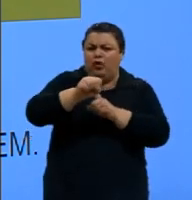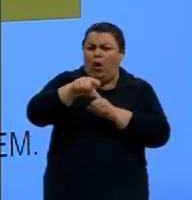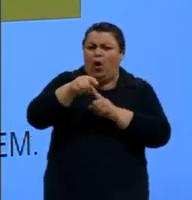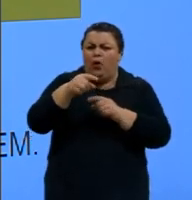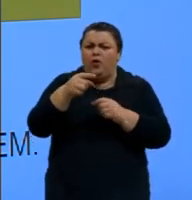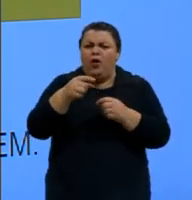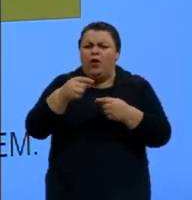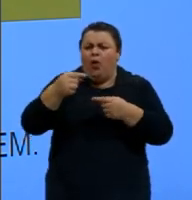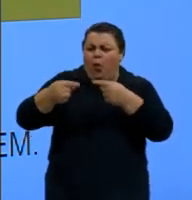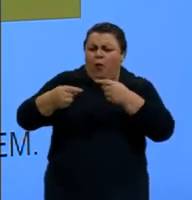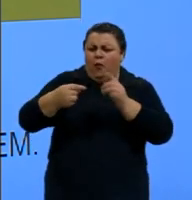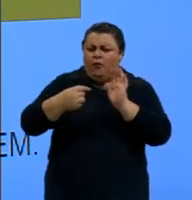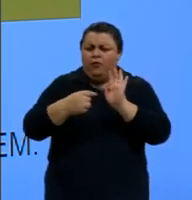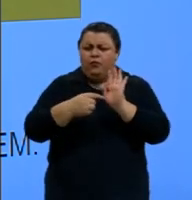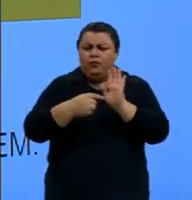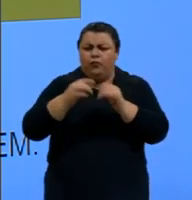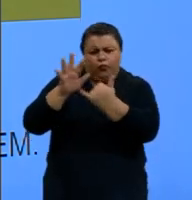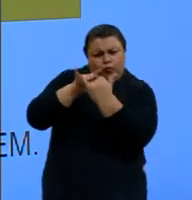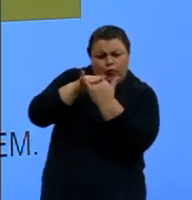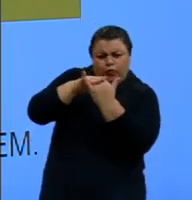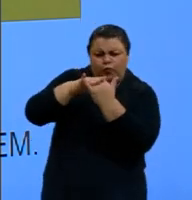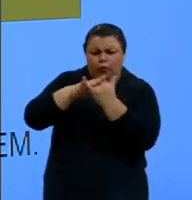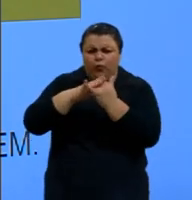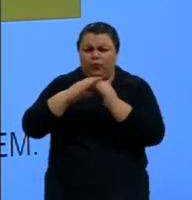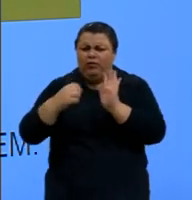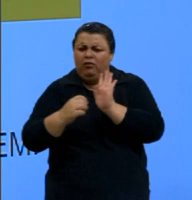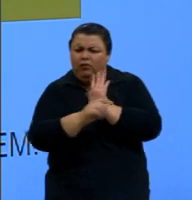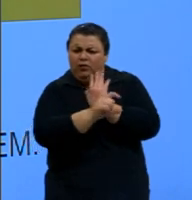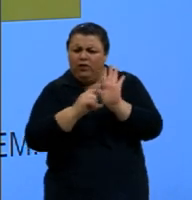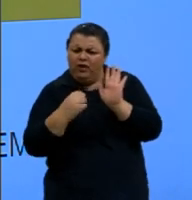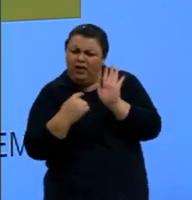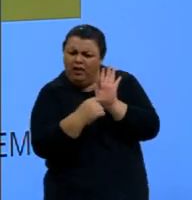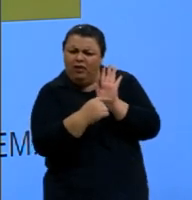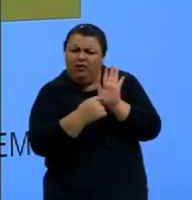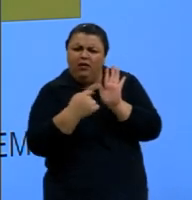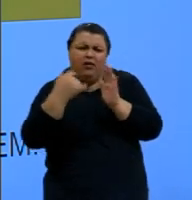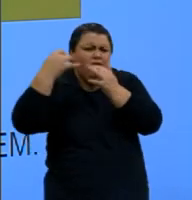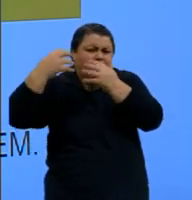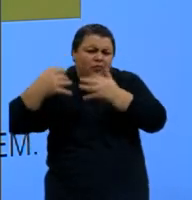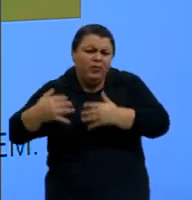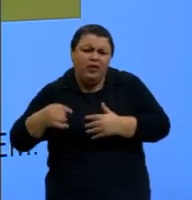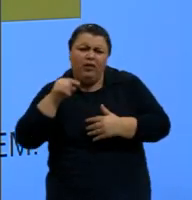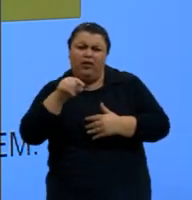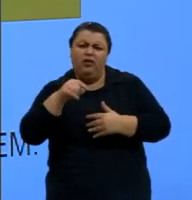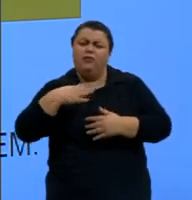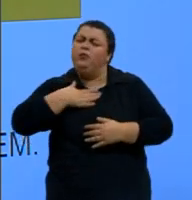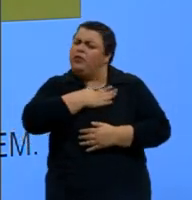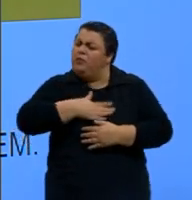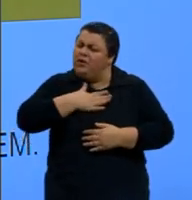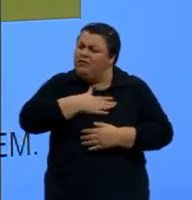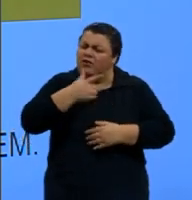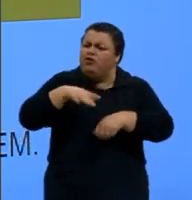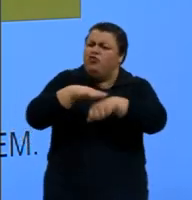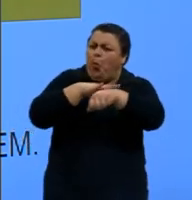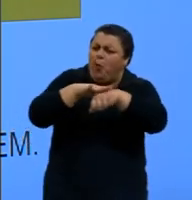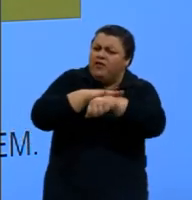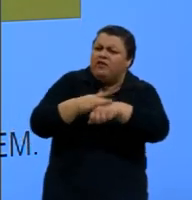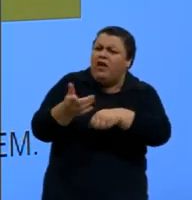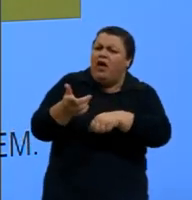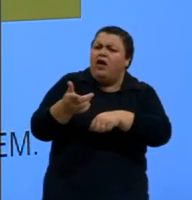YouTube, faça seu comentário, que nós teremos o maior prazer em voltar, em conversar de novo sobre